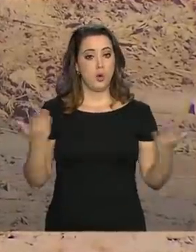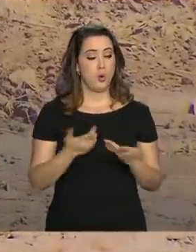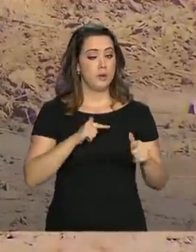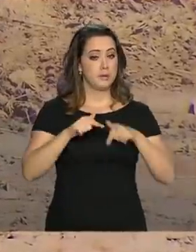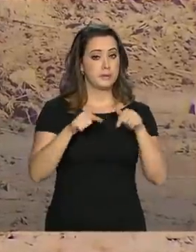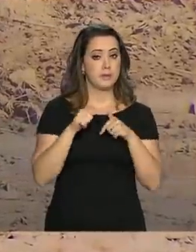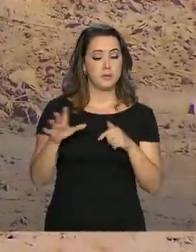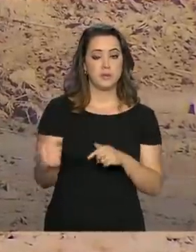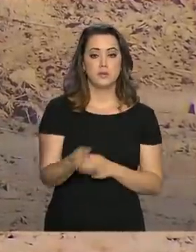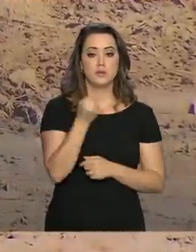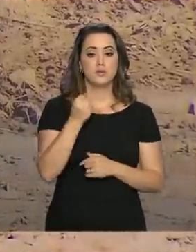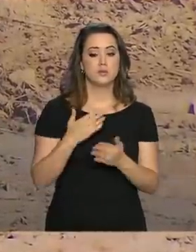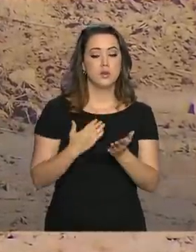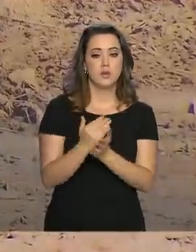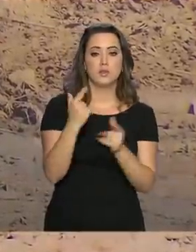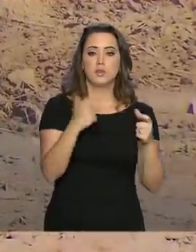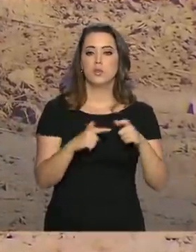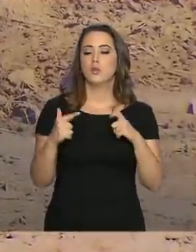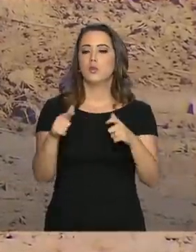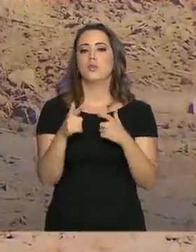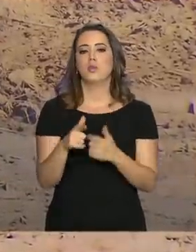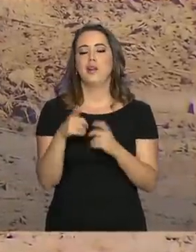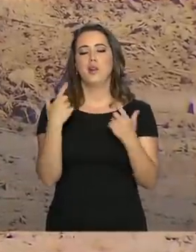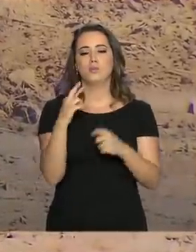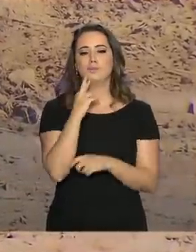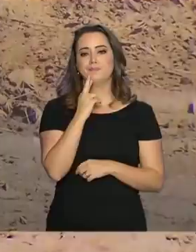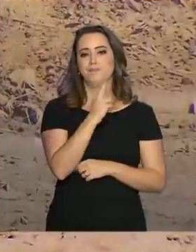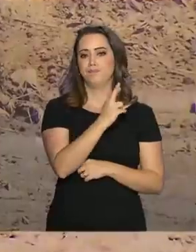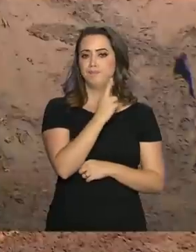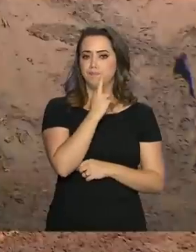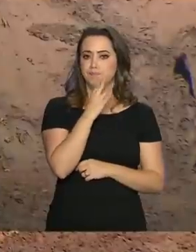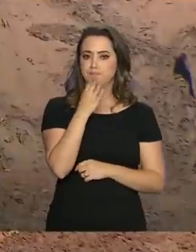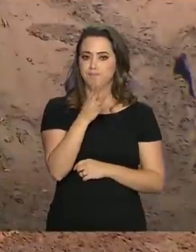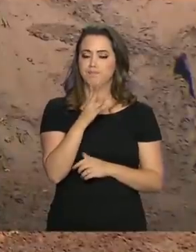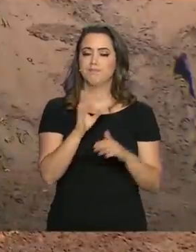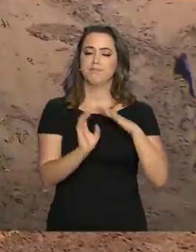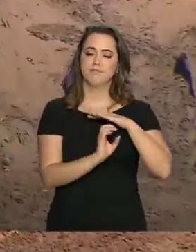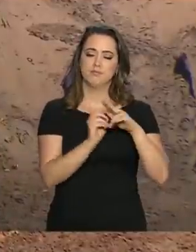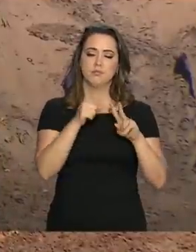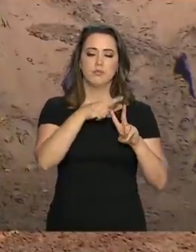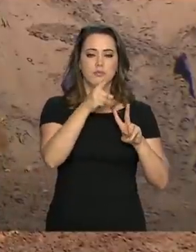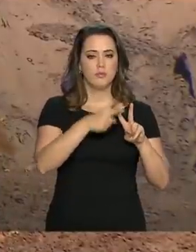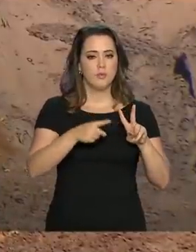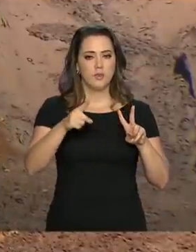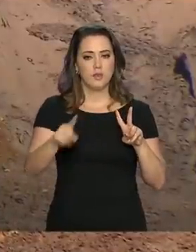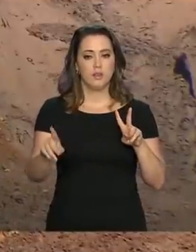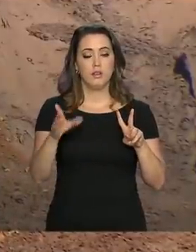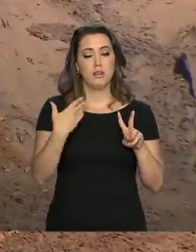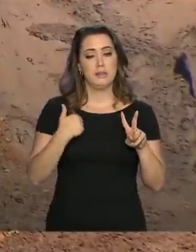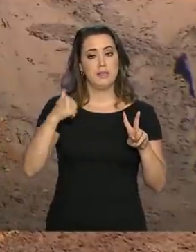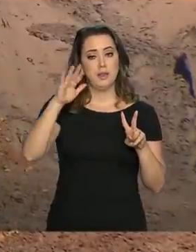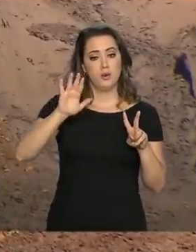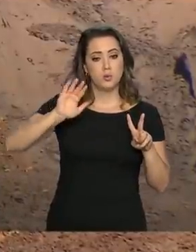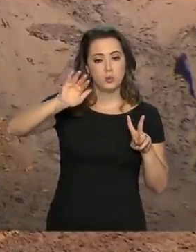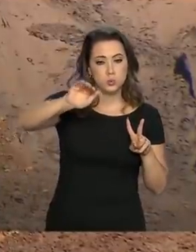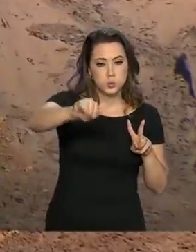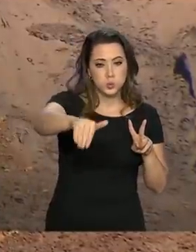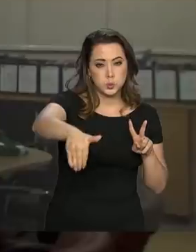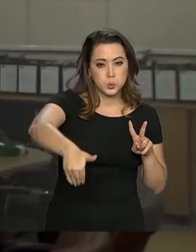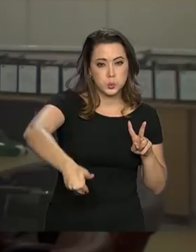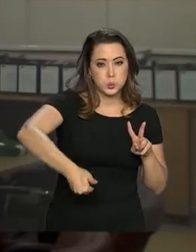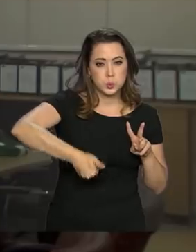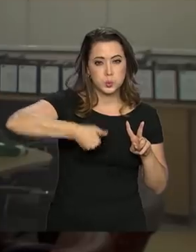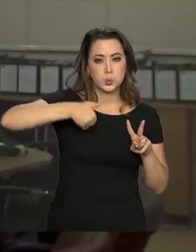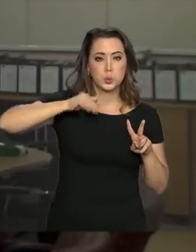resgate se concentram na área onde estaria o refeitório da empresa Vale e começam a contar com máquinas mais pesadas.